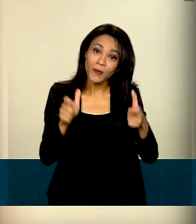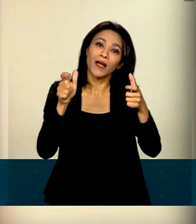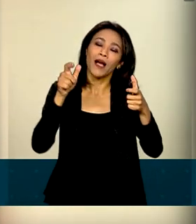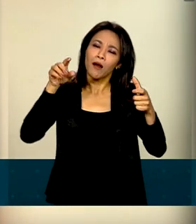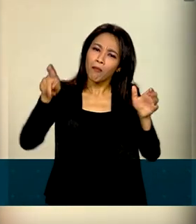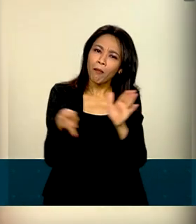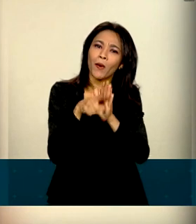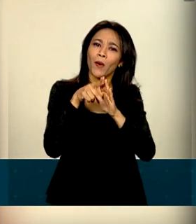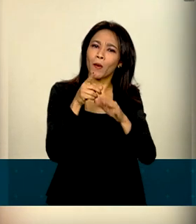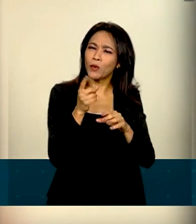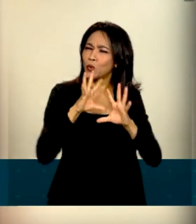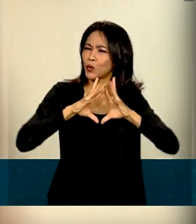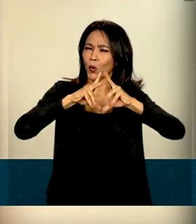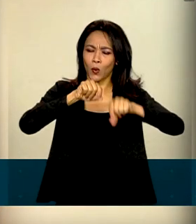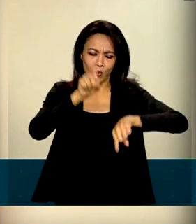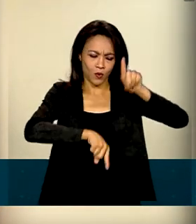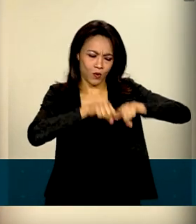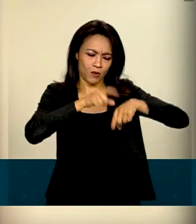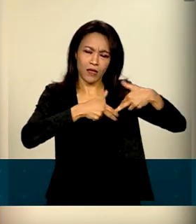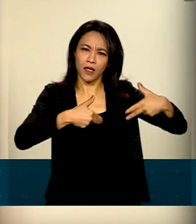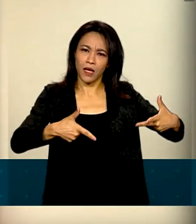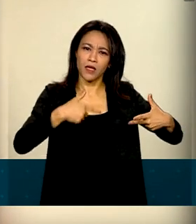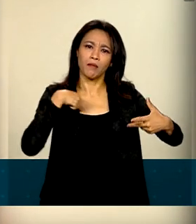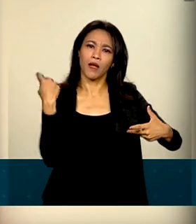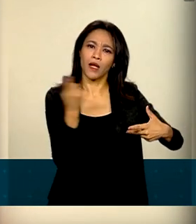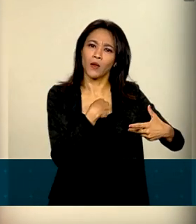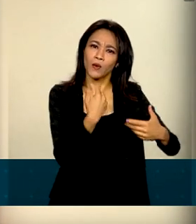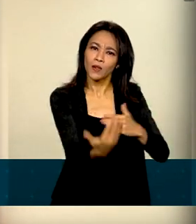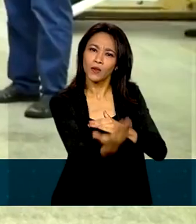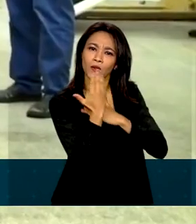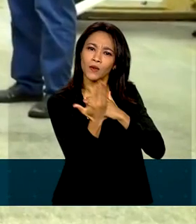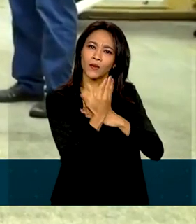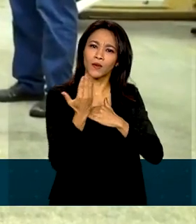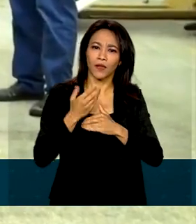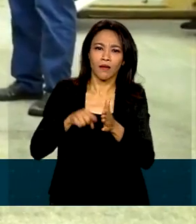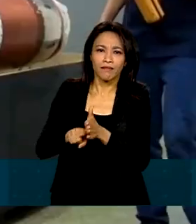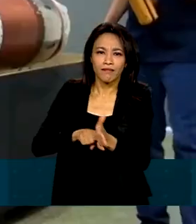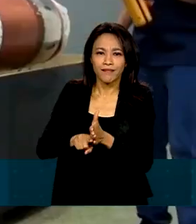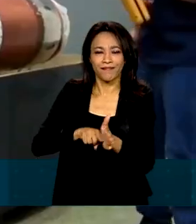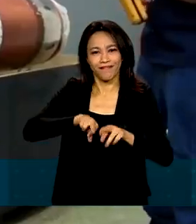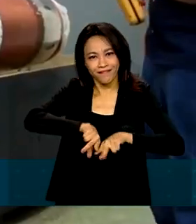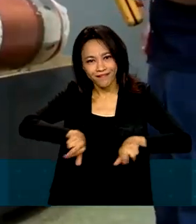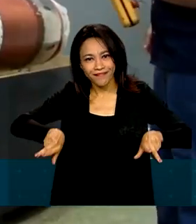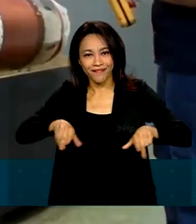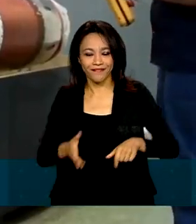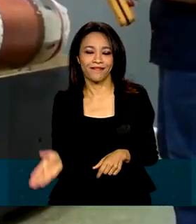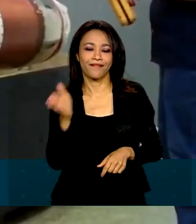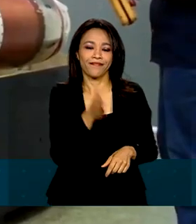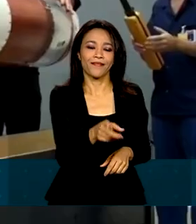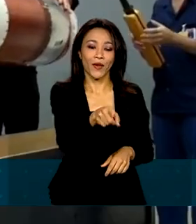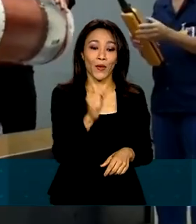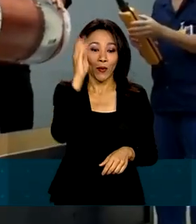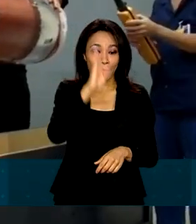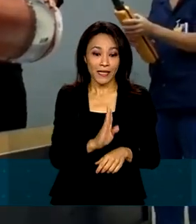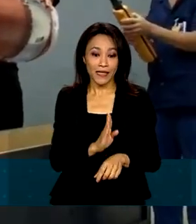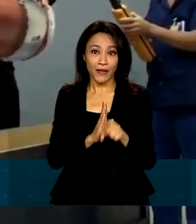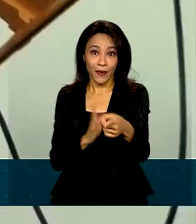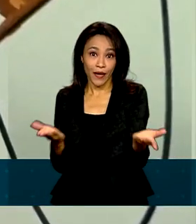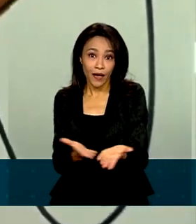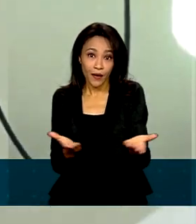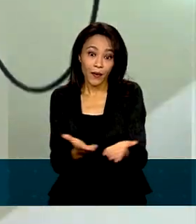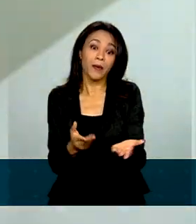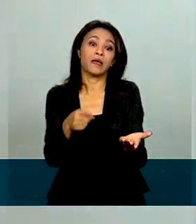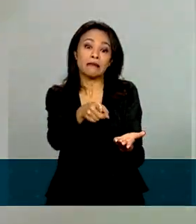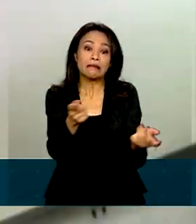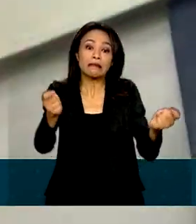temos o foguete, todos os equipamentos para poder prover esse tipo de serviço. Com a missão, o Brasil passa a ser considerado apto para receber e